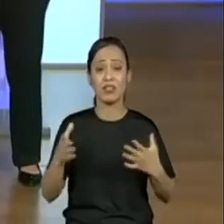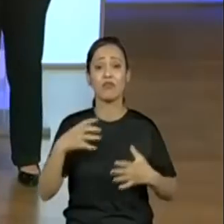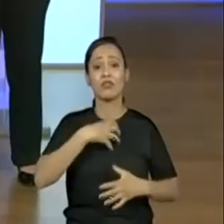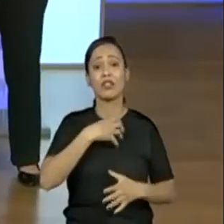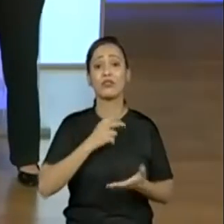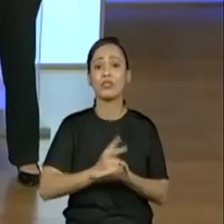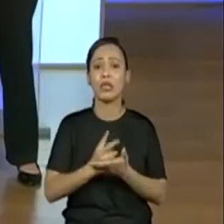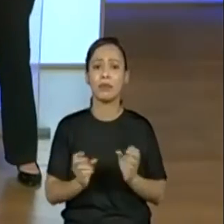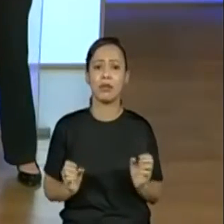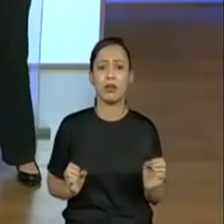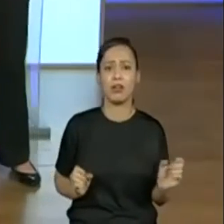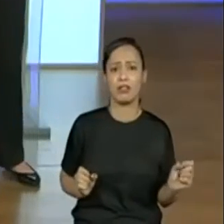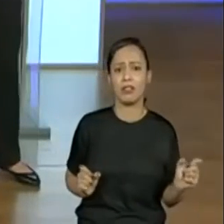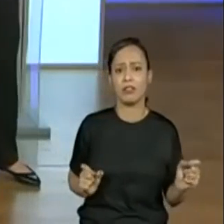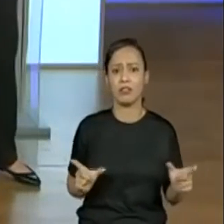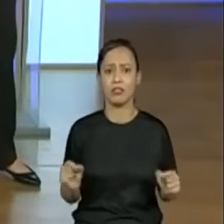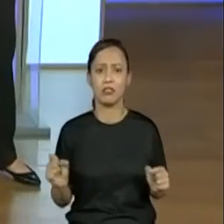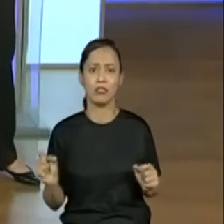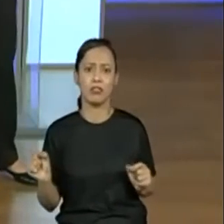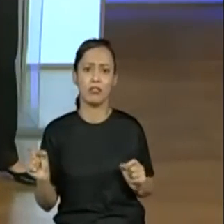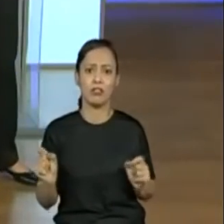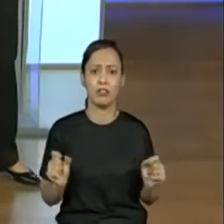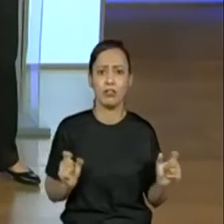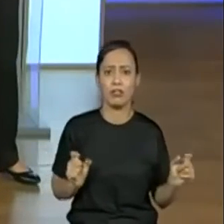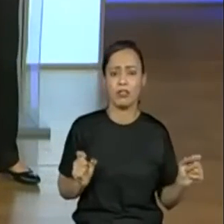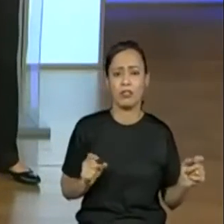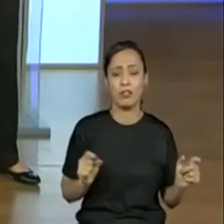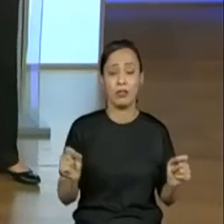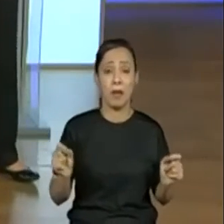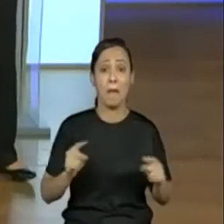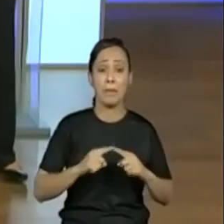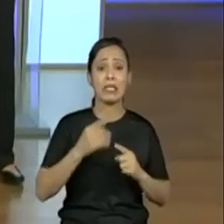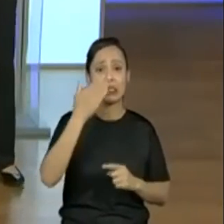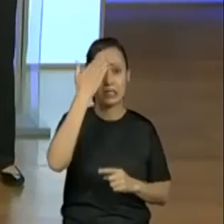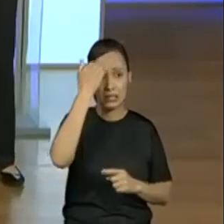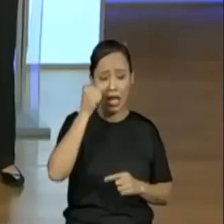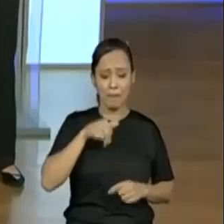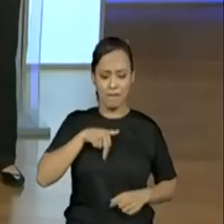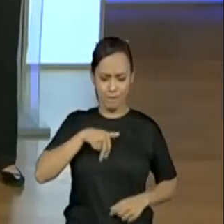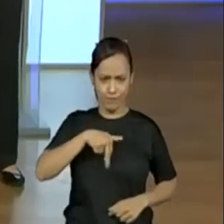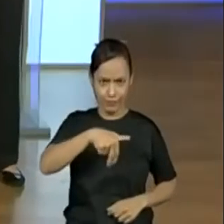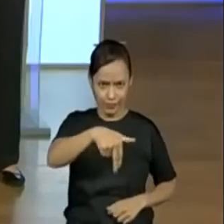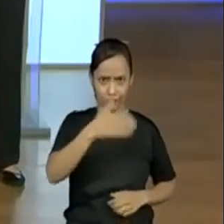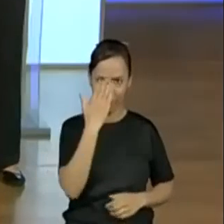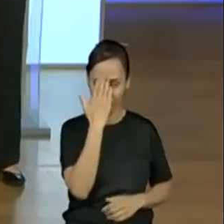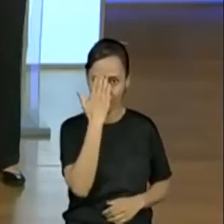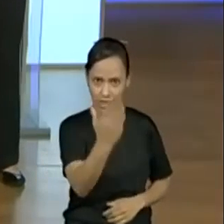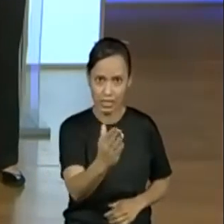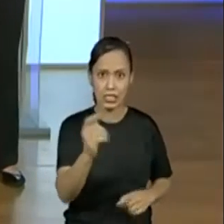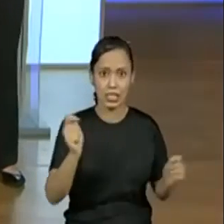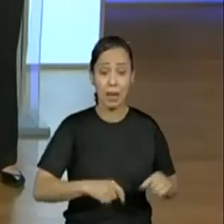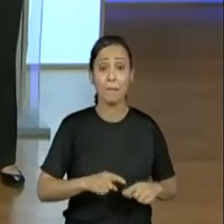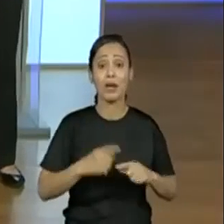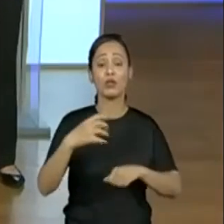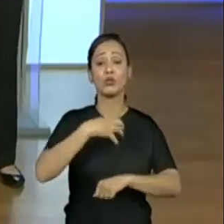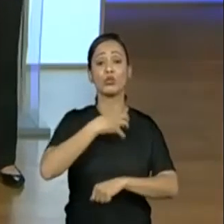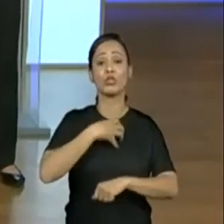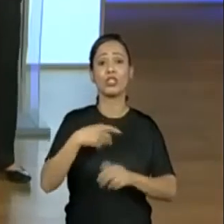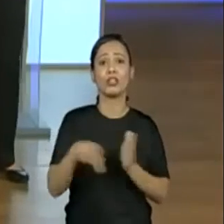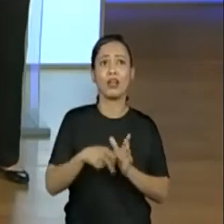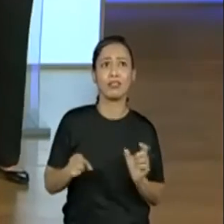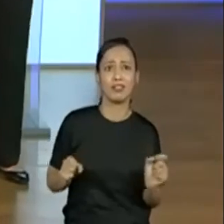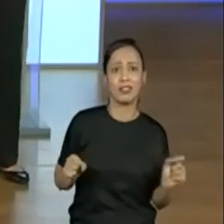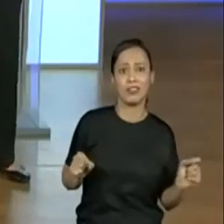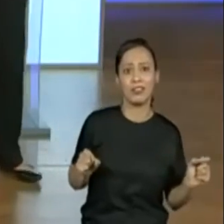eles são capazes de andar para frente. Mas, por causa das articulações, Progenor, como é que eles andam de